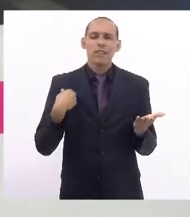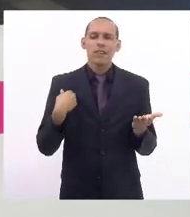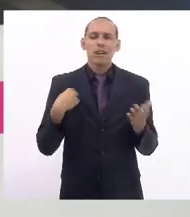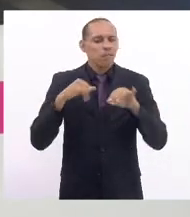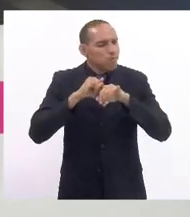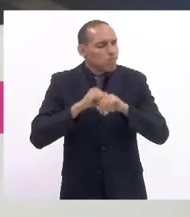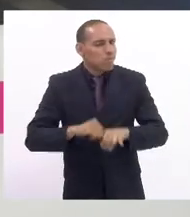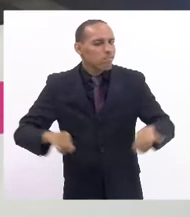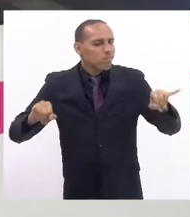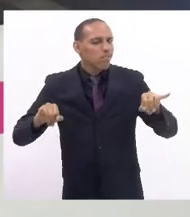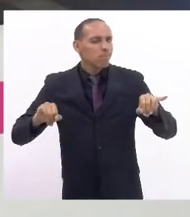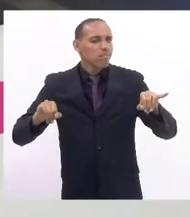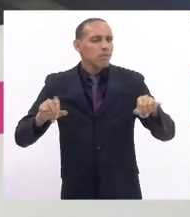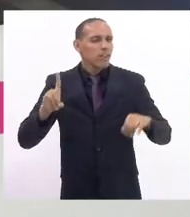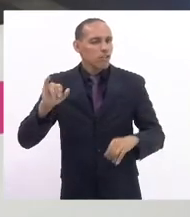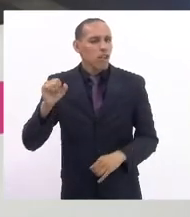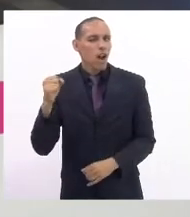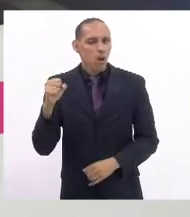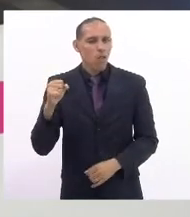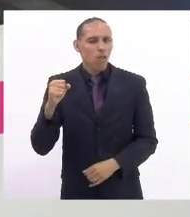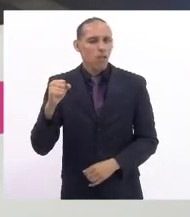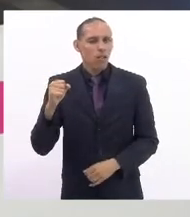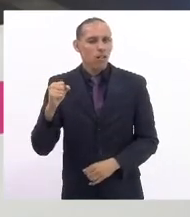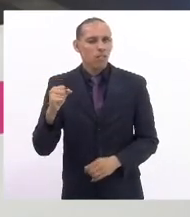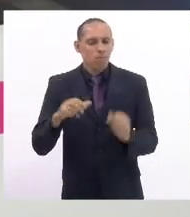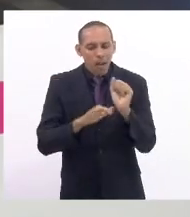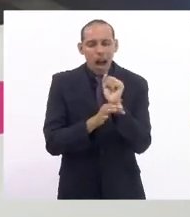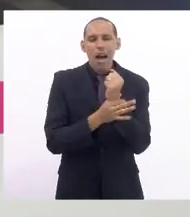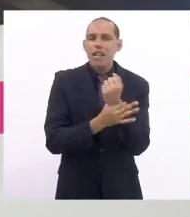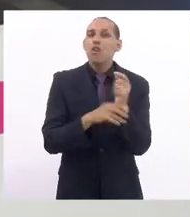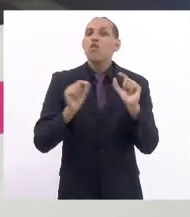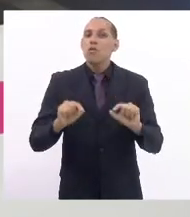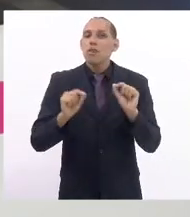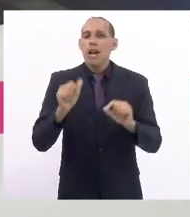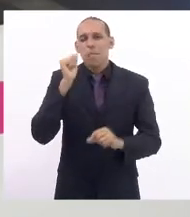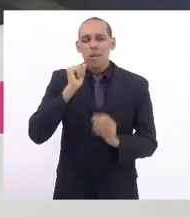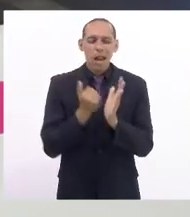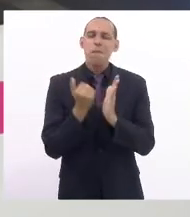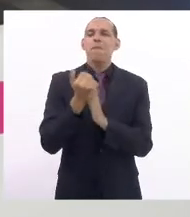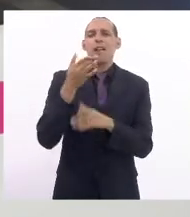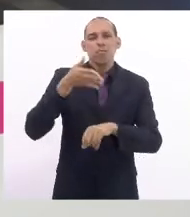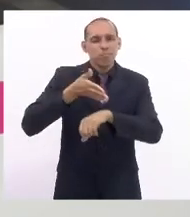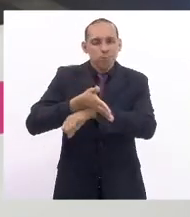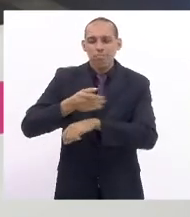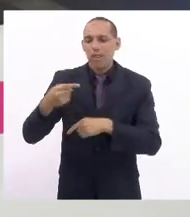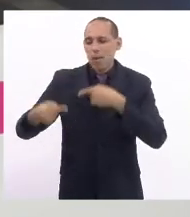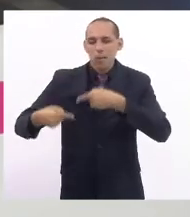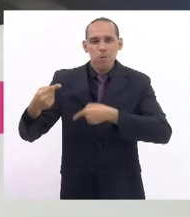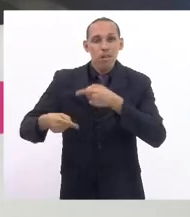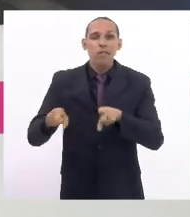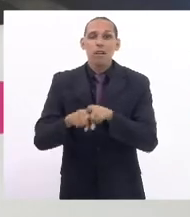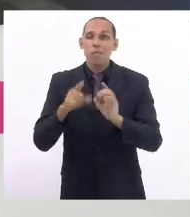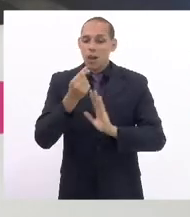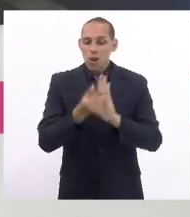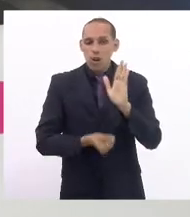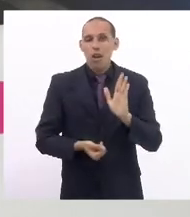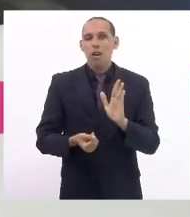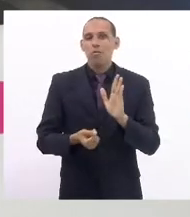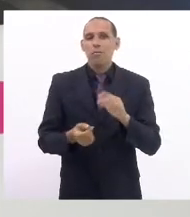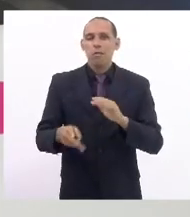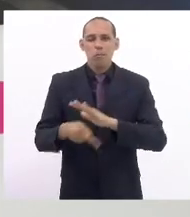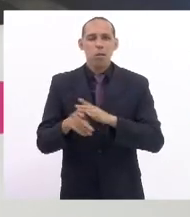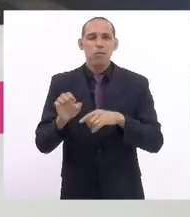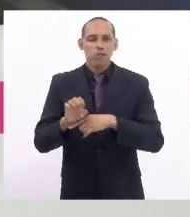recado de um 8M que garanta mais mulheres na política que garanta mulheres efetivamente no orçamento do Estado e que